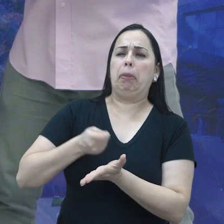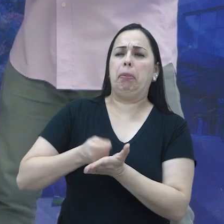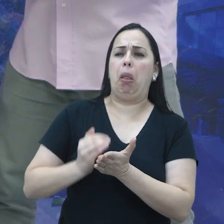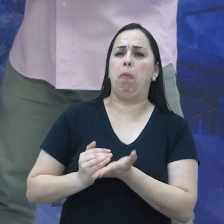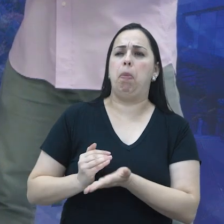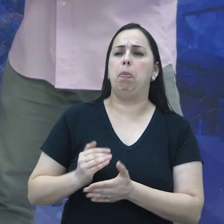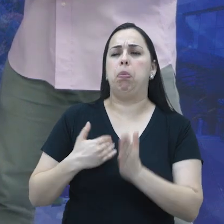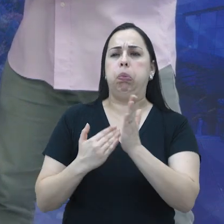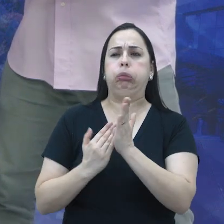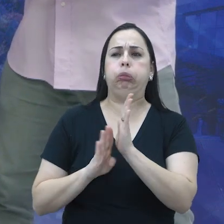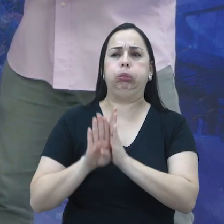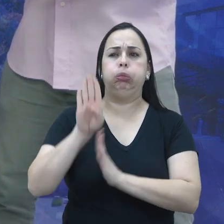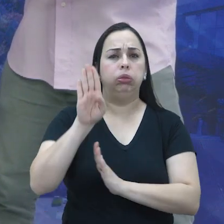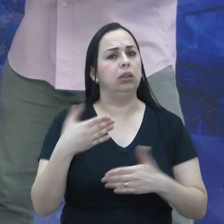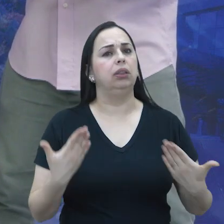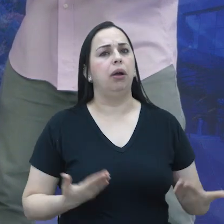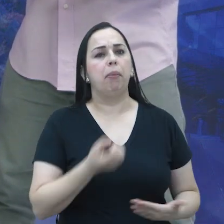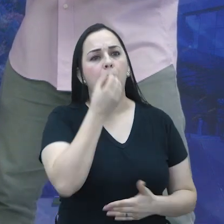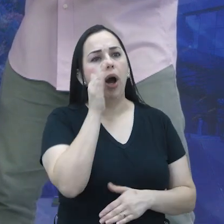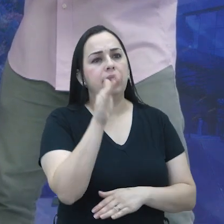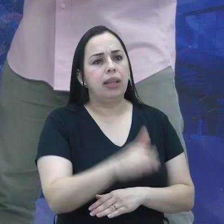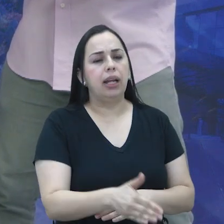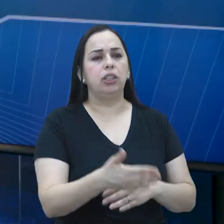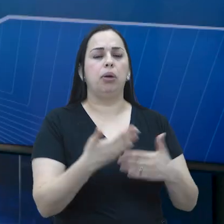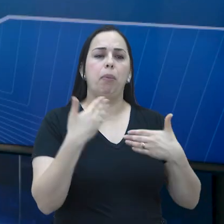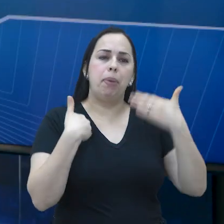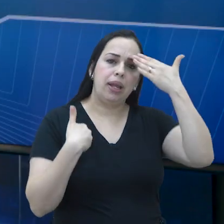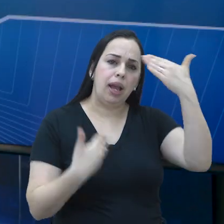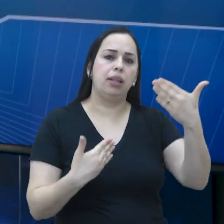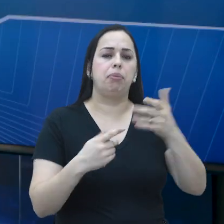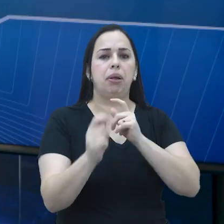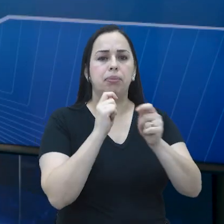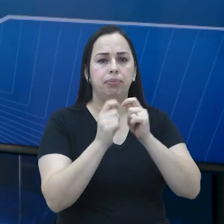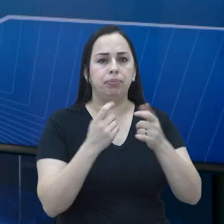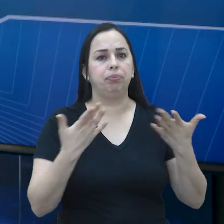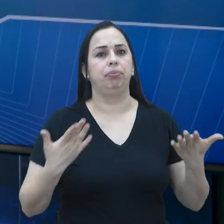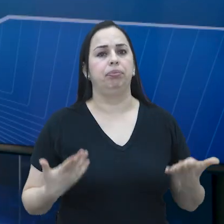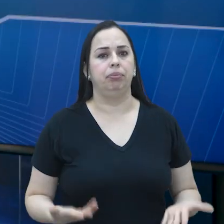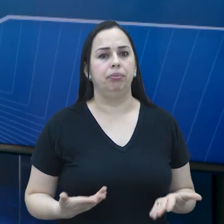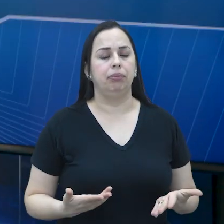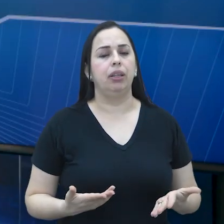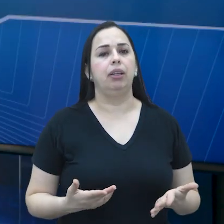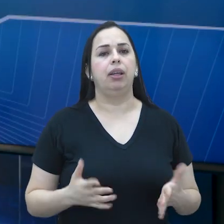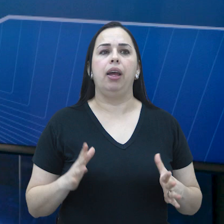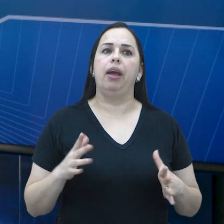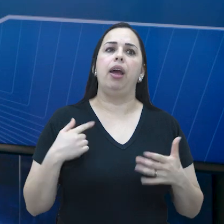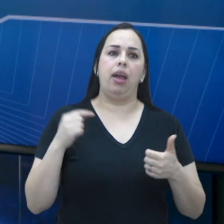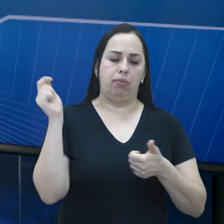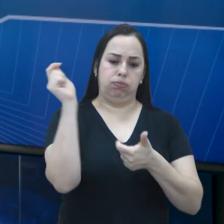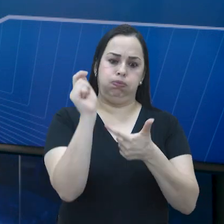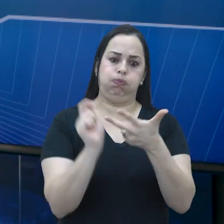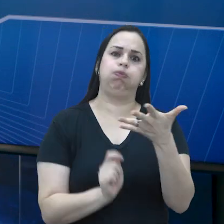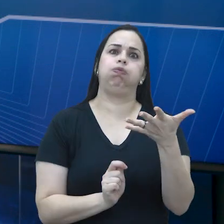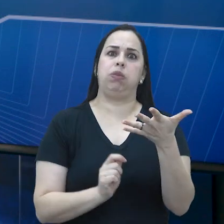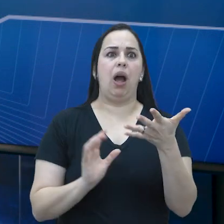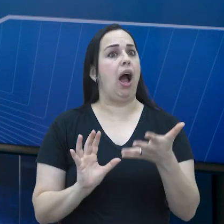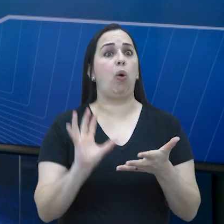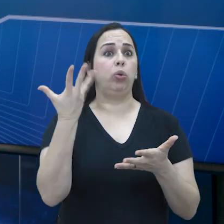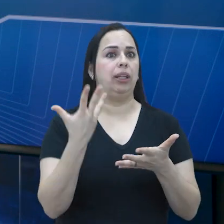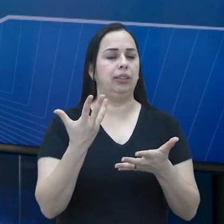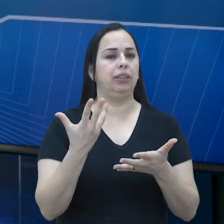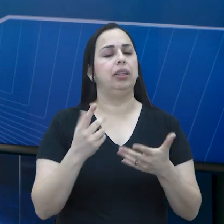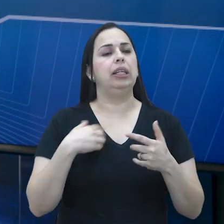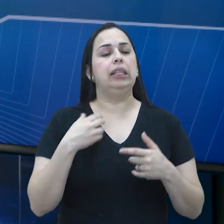impostos? Boa tarde, Paulo. Boa tarde, telespectadores. Obrigado. Eu digo que é uma soma de fatores, um conjunto de